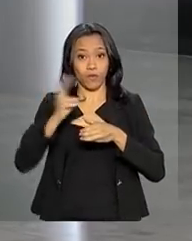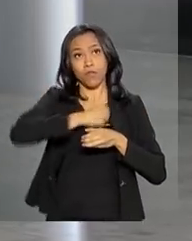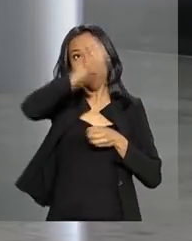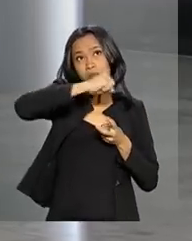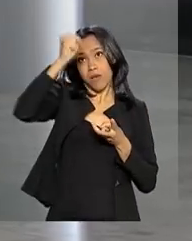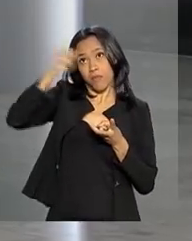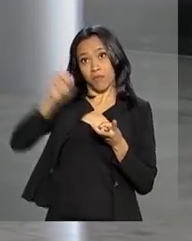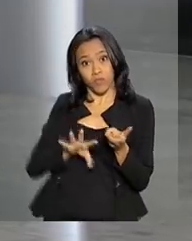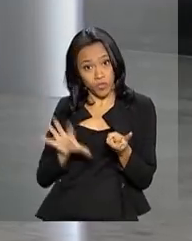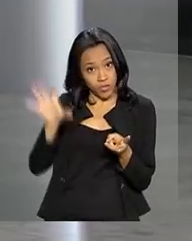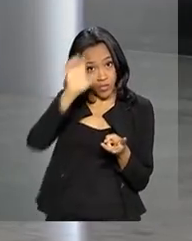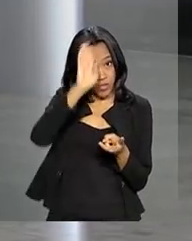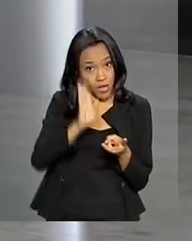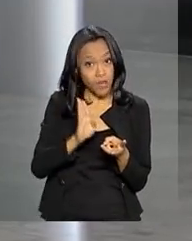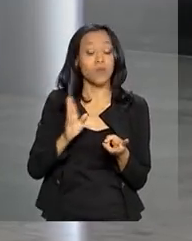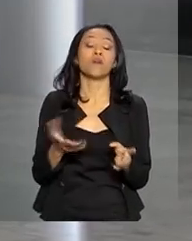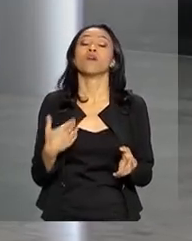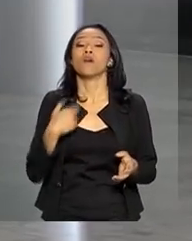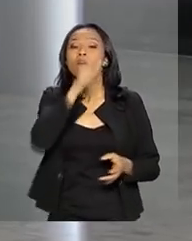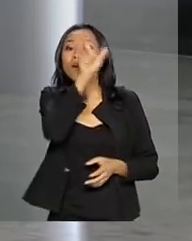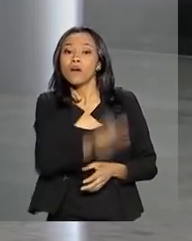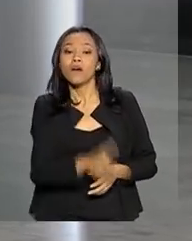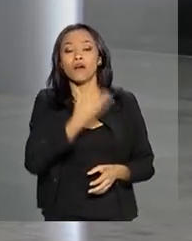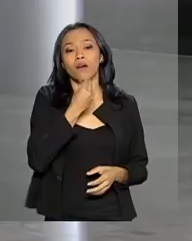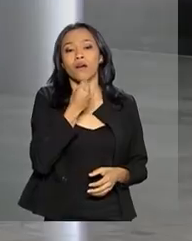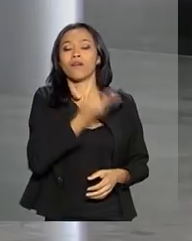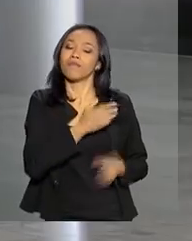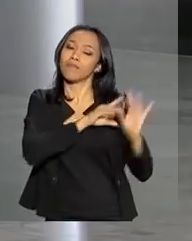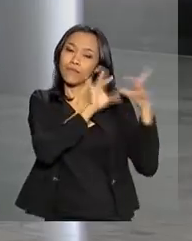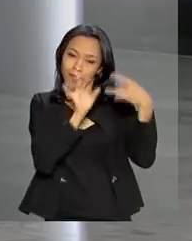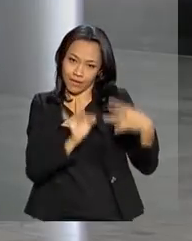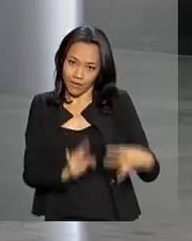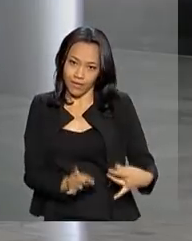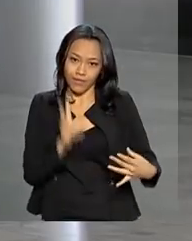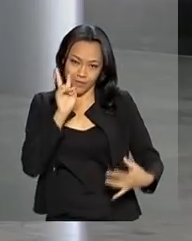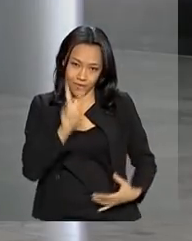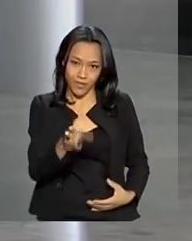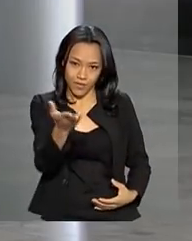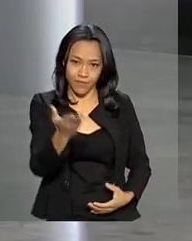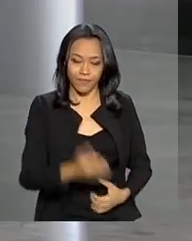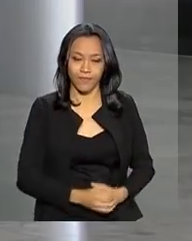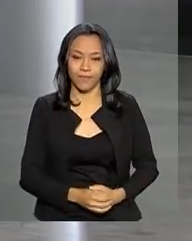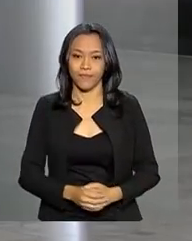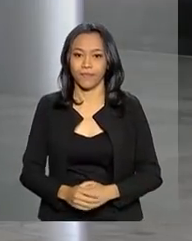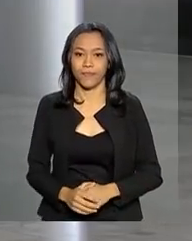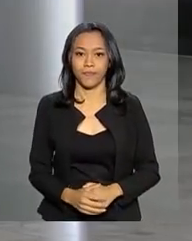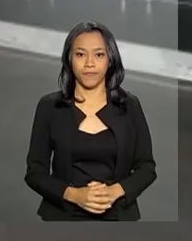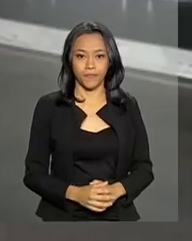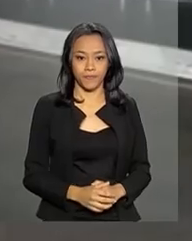milanês, porta-voz da Operação Acolhida, dá mais detalhes. Veja, vamos ver.